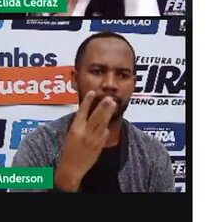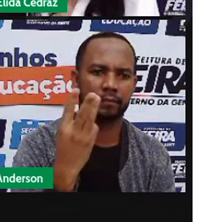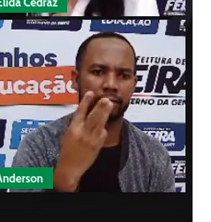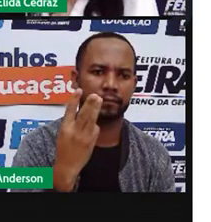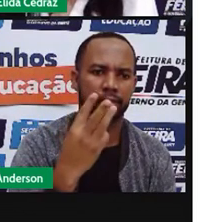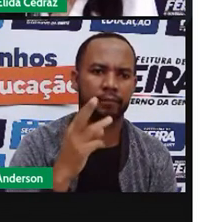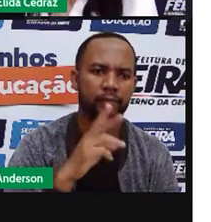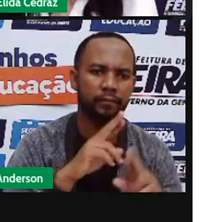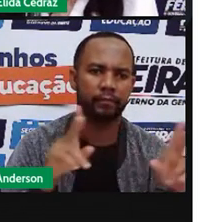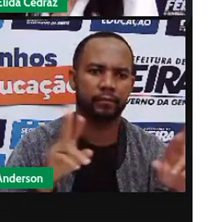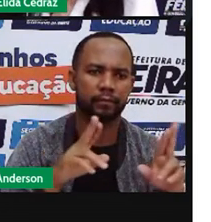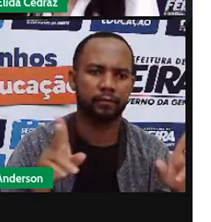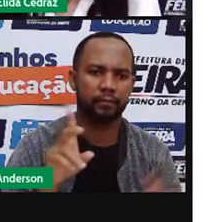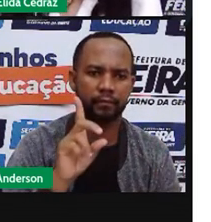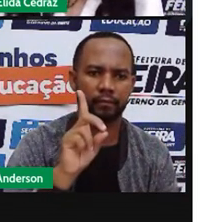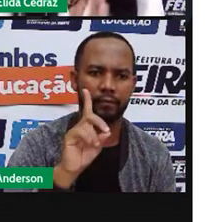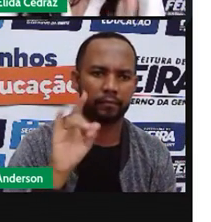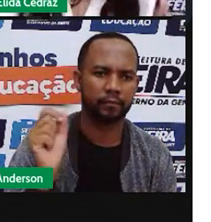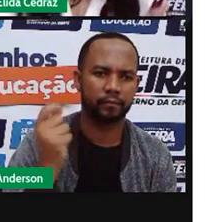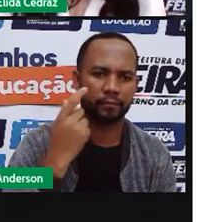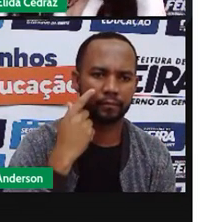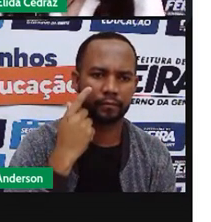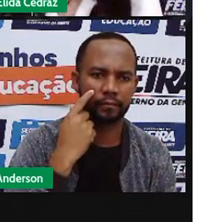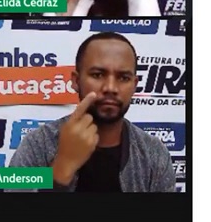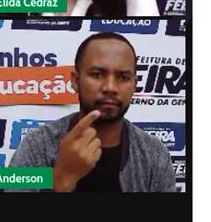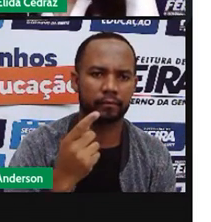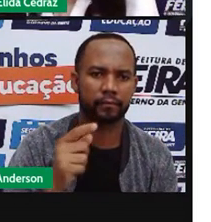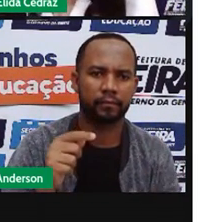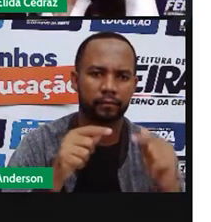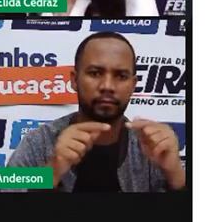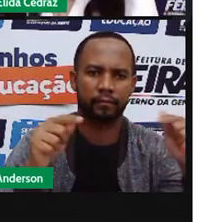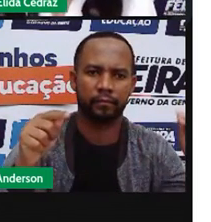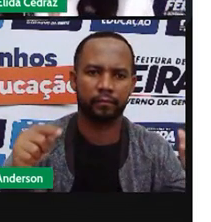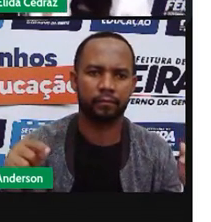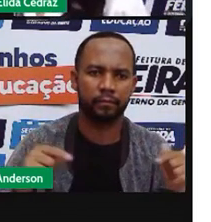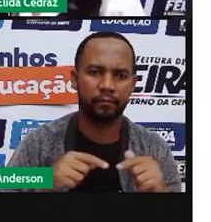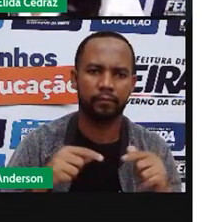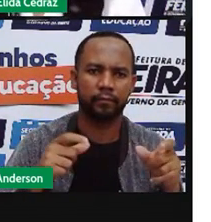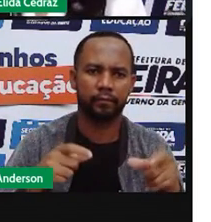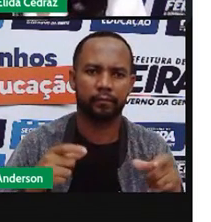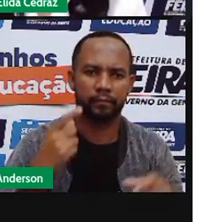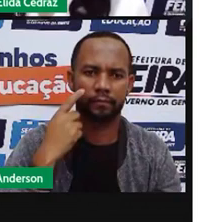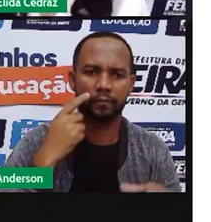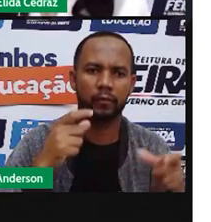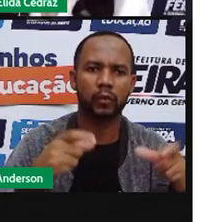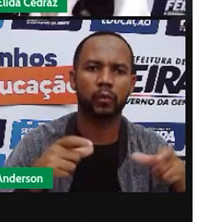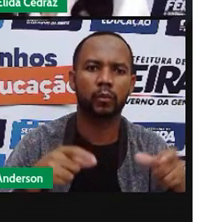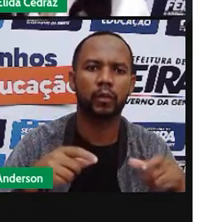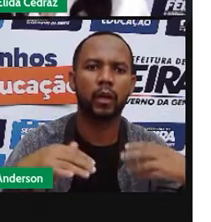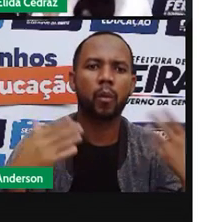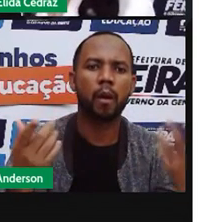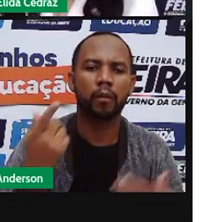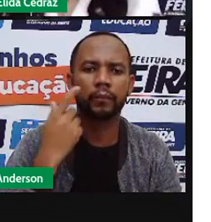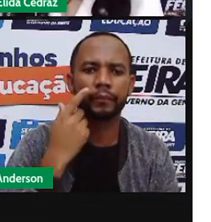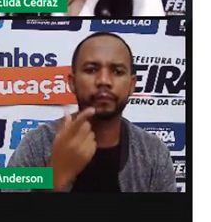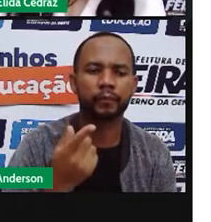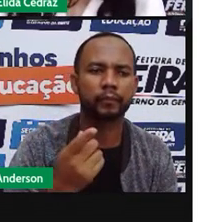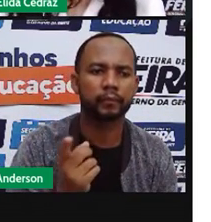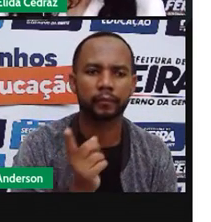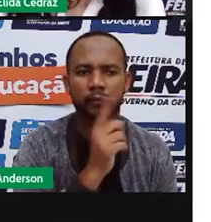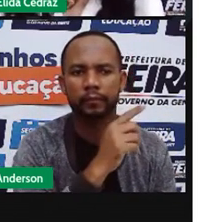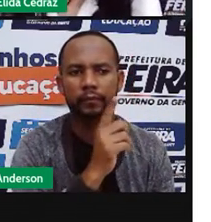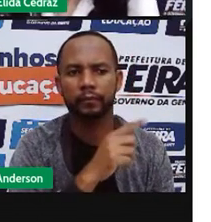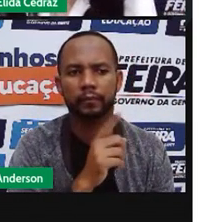diferentes do dia. No quadrinho da esquerda, onde está a sombra? Lado